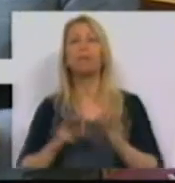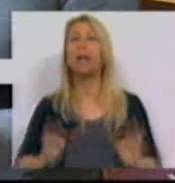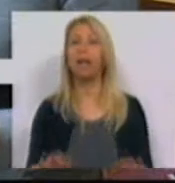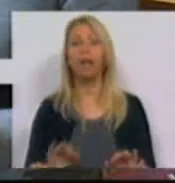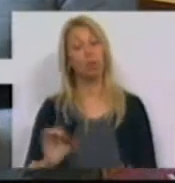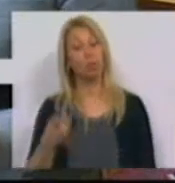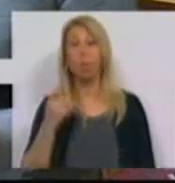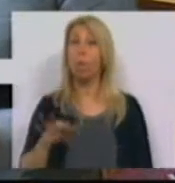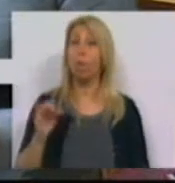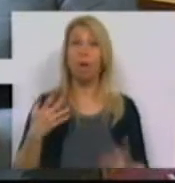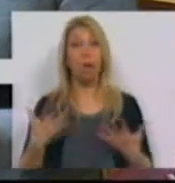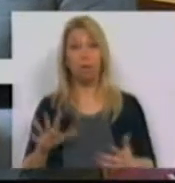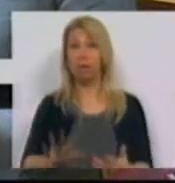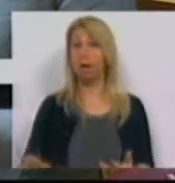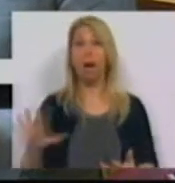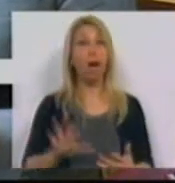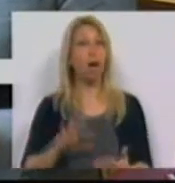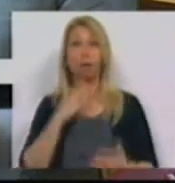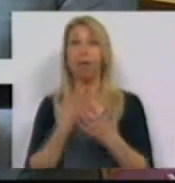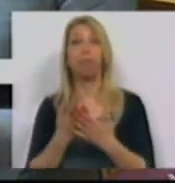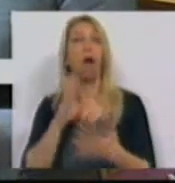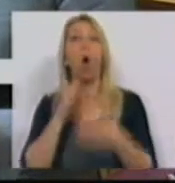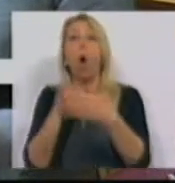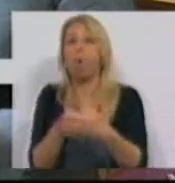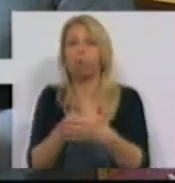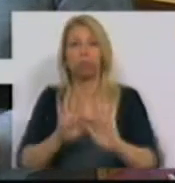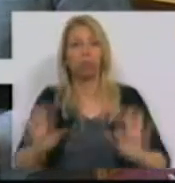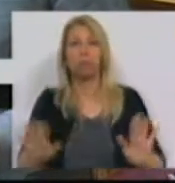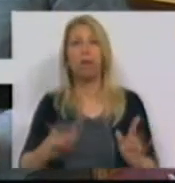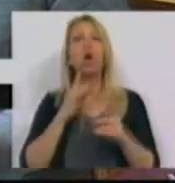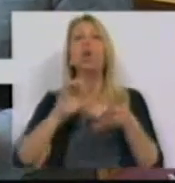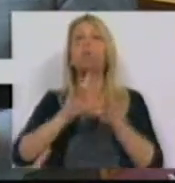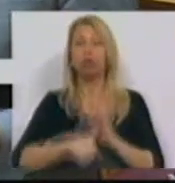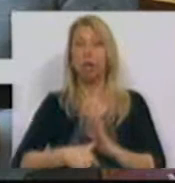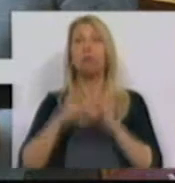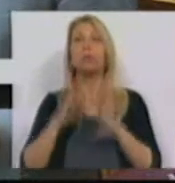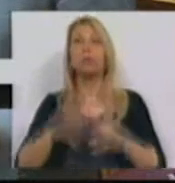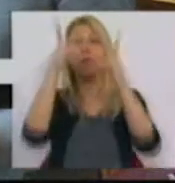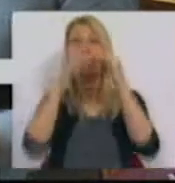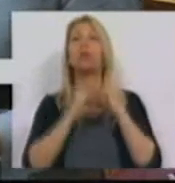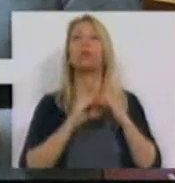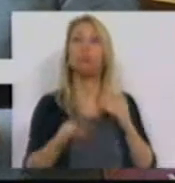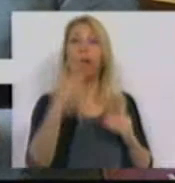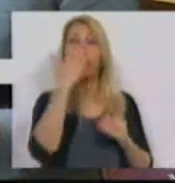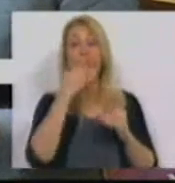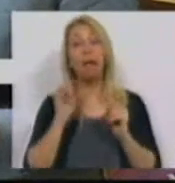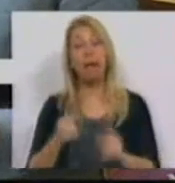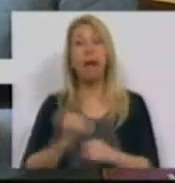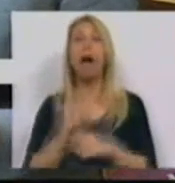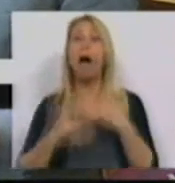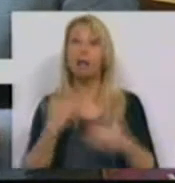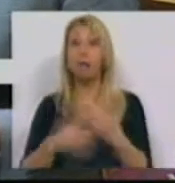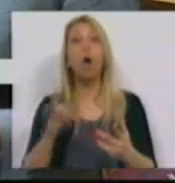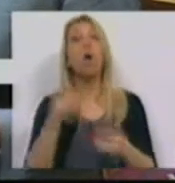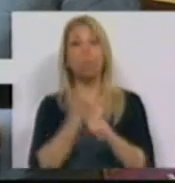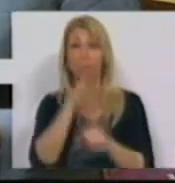Partido Socialista, neste âmbito, a colocar entrabes em projetos de desenvolvimento sustentável. Se esta ação vier a ser